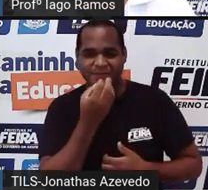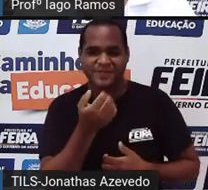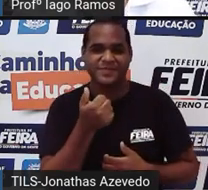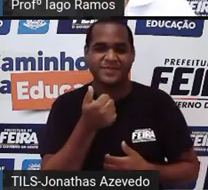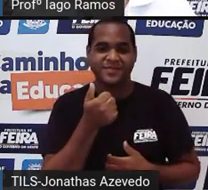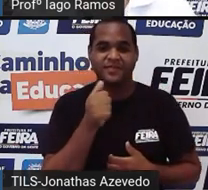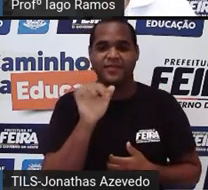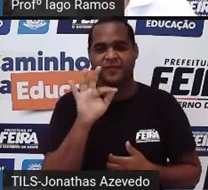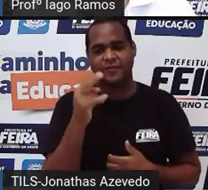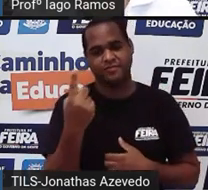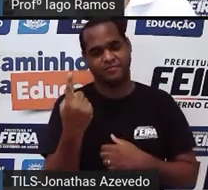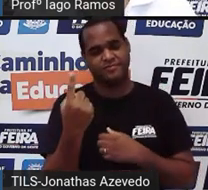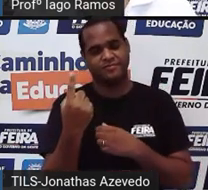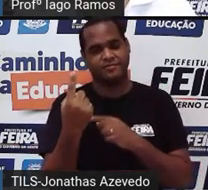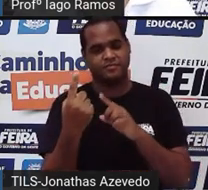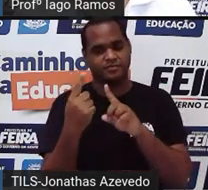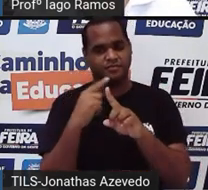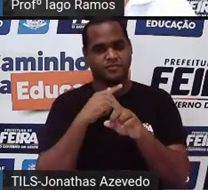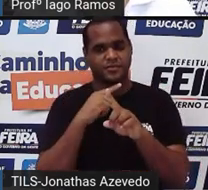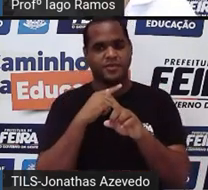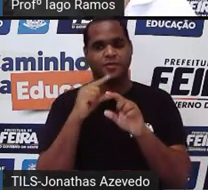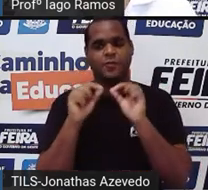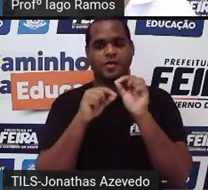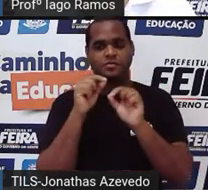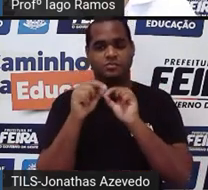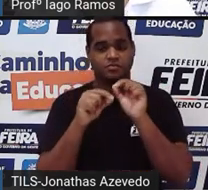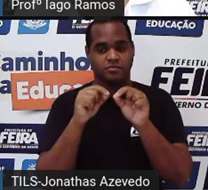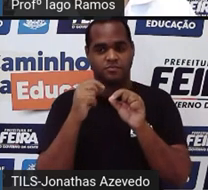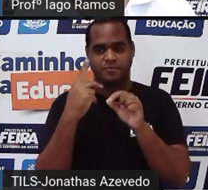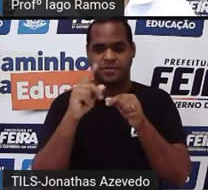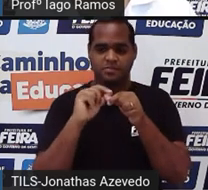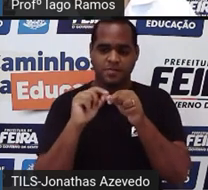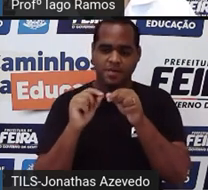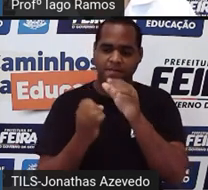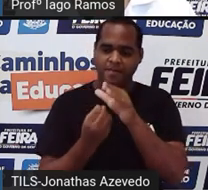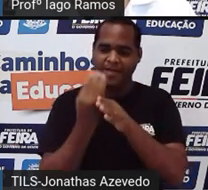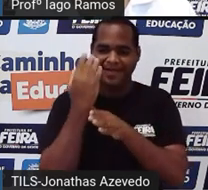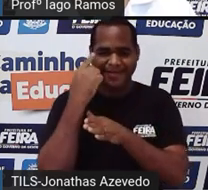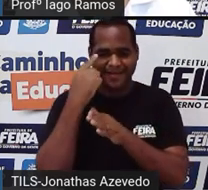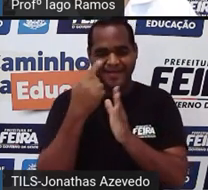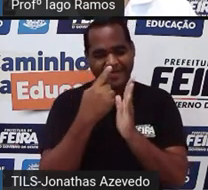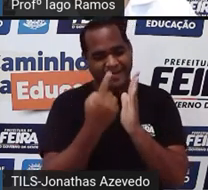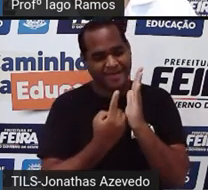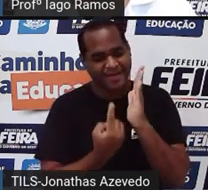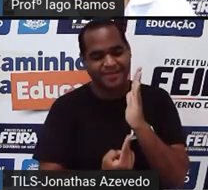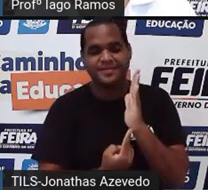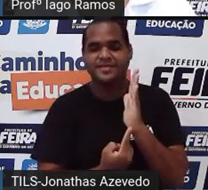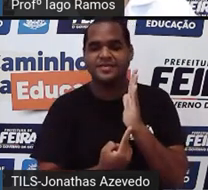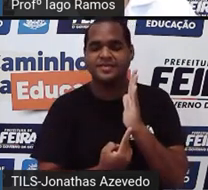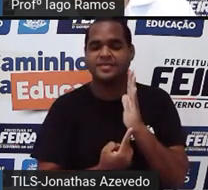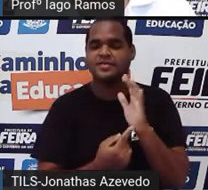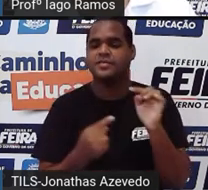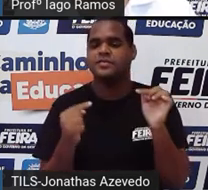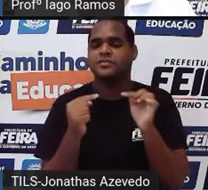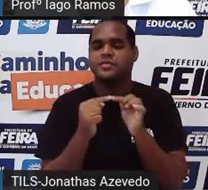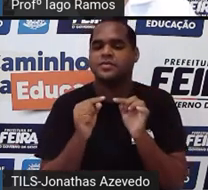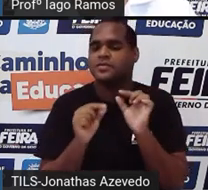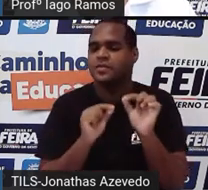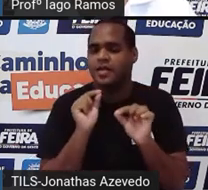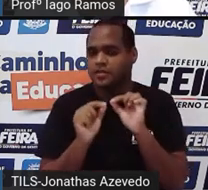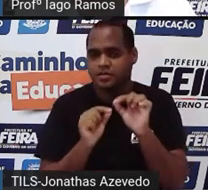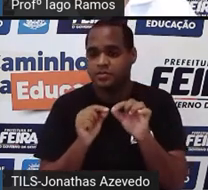a figura 1 aqui, ó, foi a figura que você reproduziu no caderno, tá bom? Desse mesmo jeitinho aqui, ó,